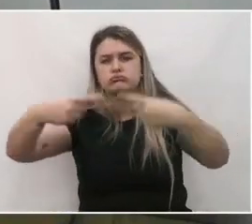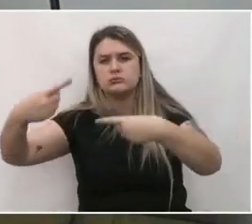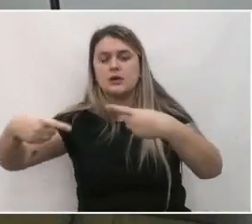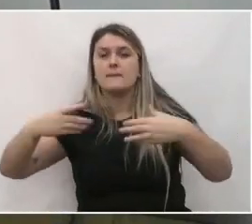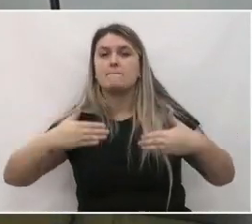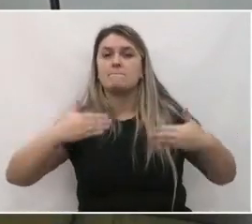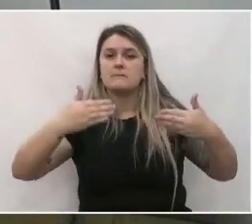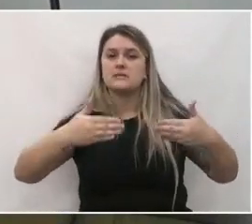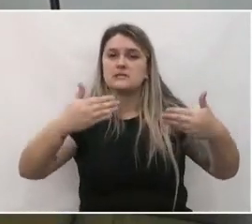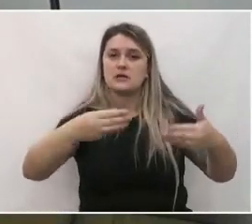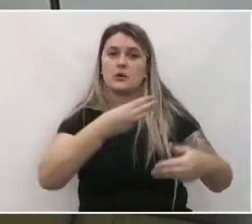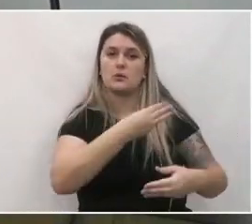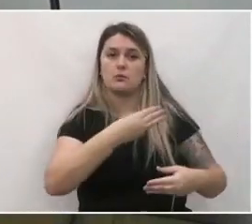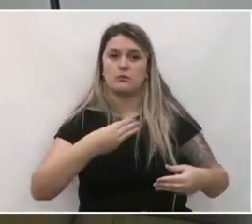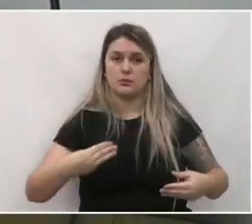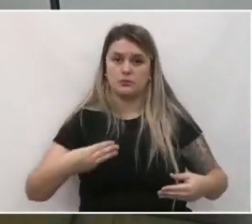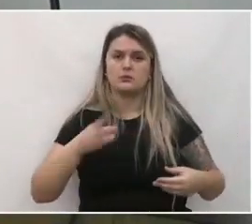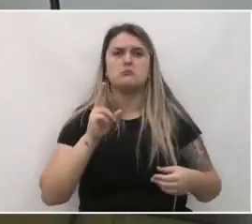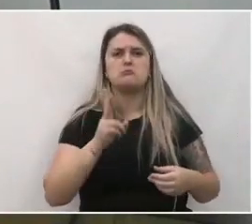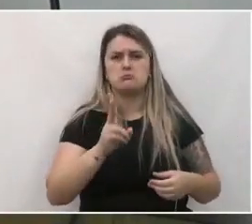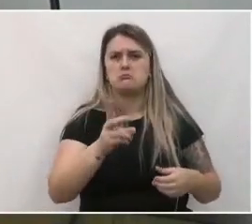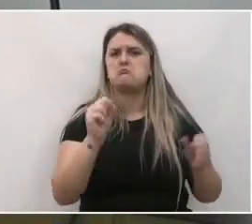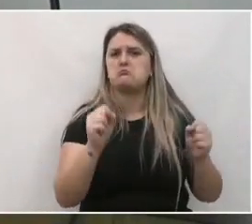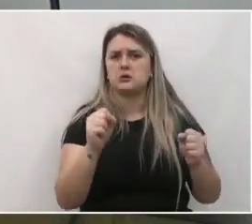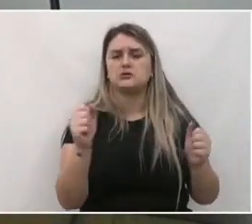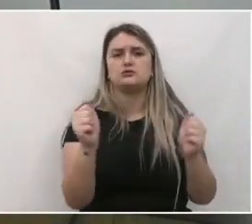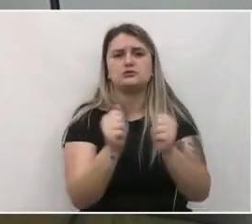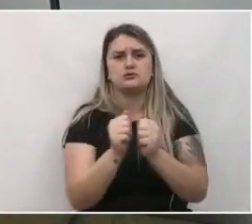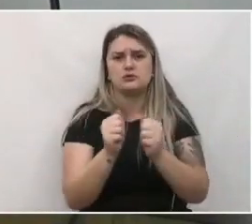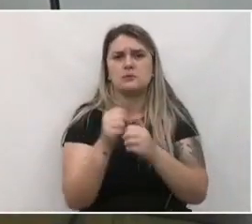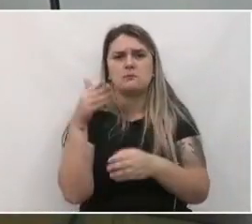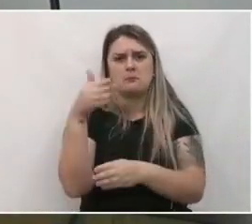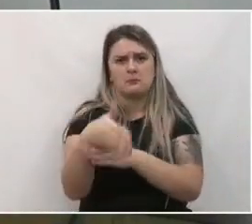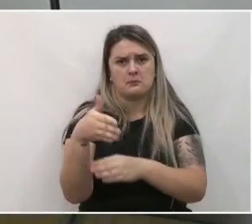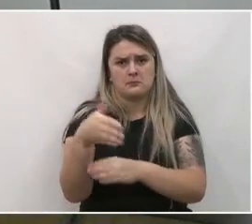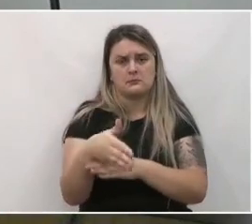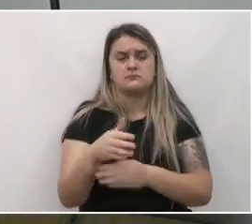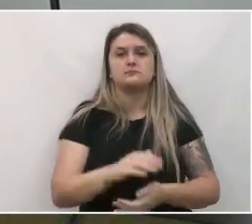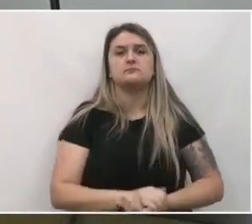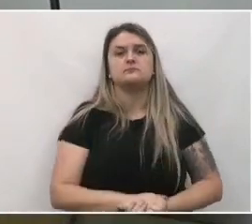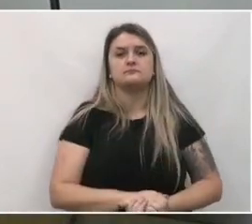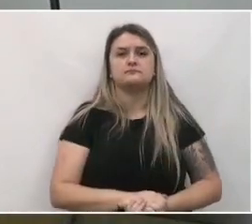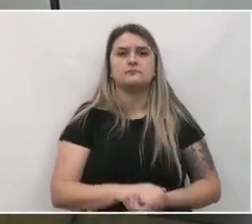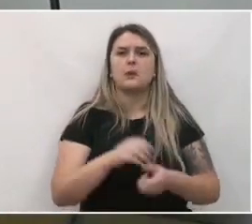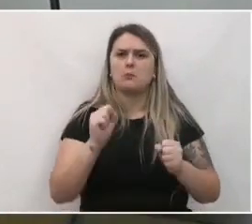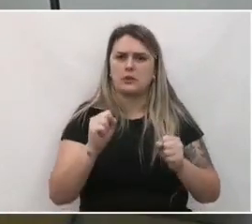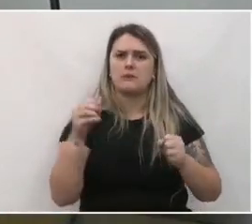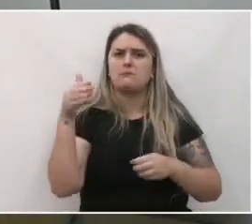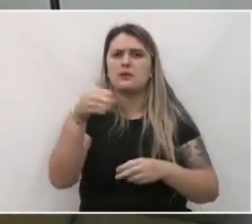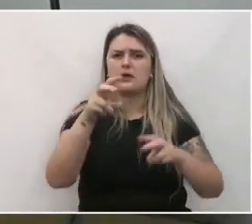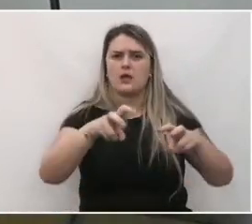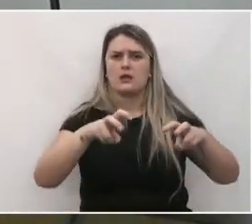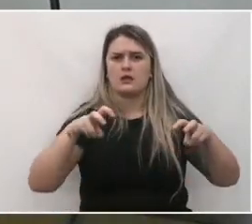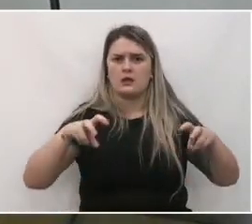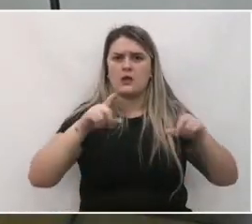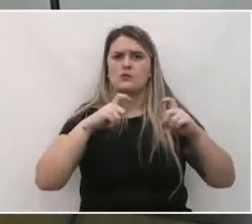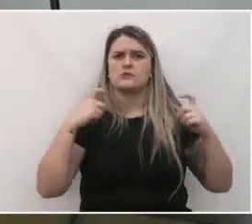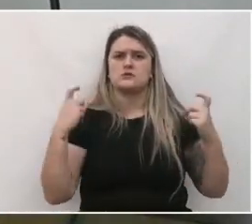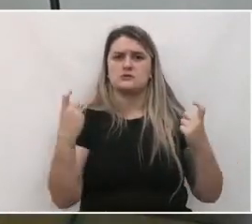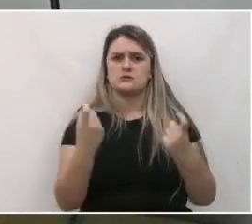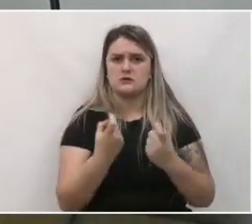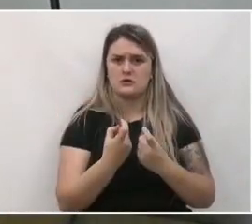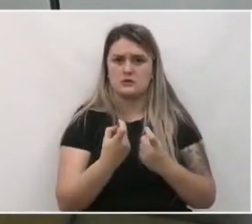Ministério Público ele sempre pode estar fazendo parte do processo nas audiências nas reuniões